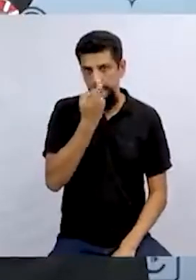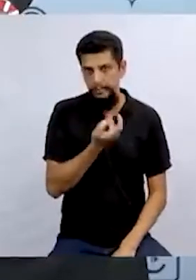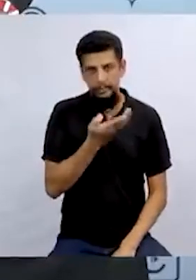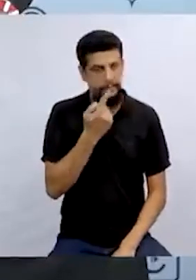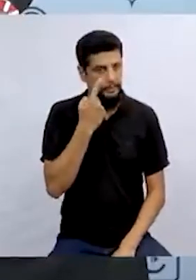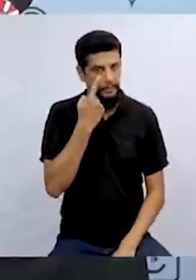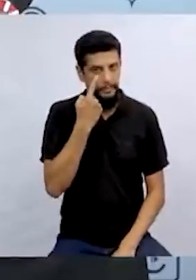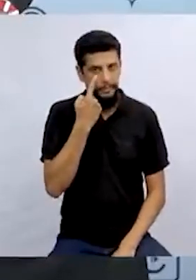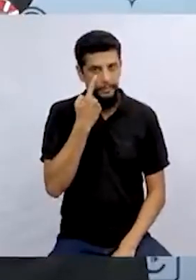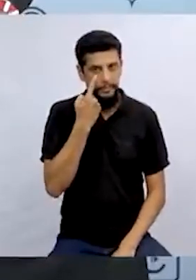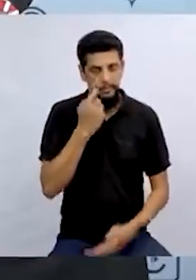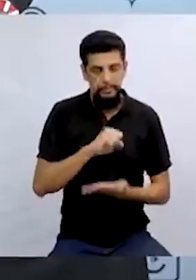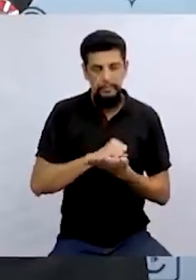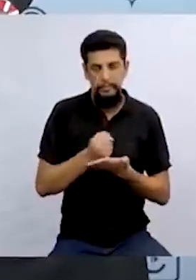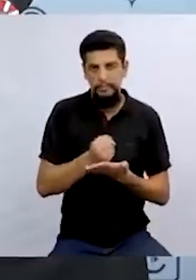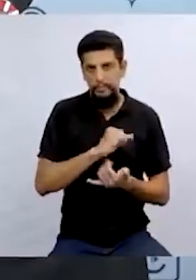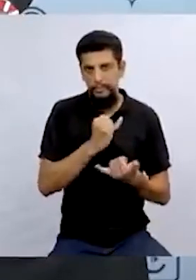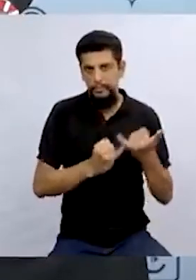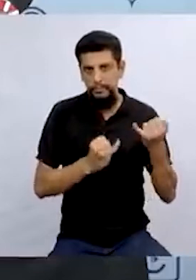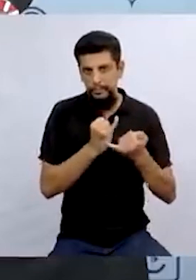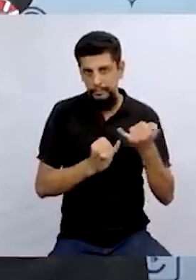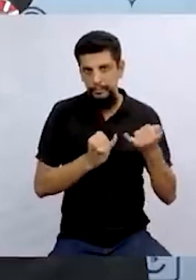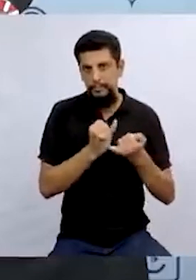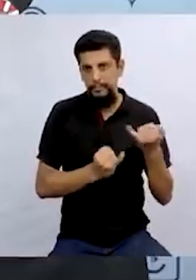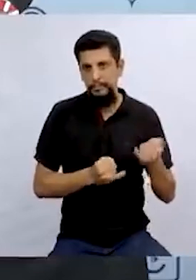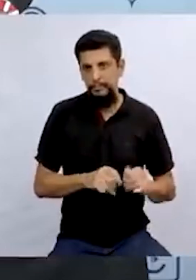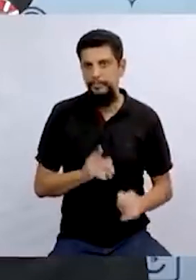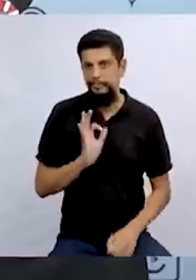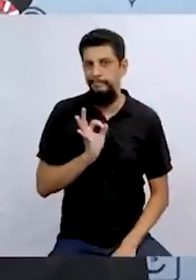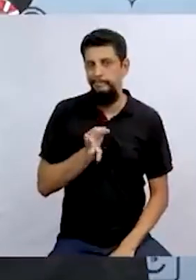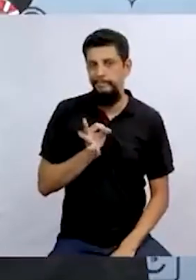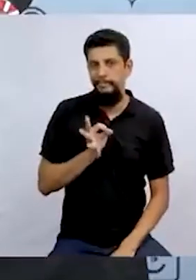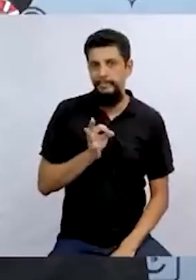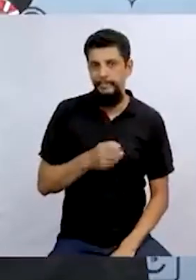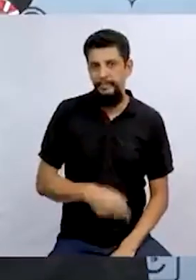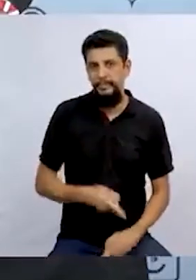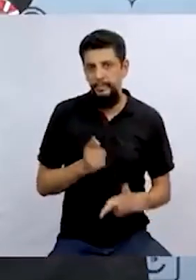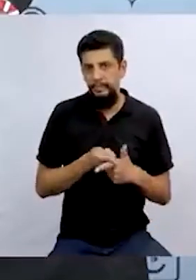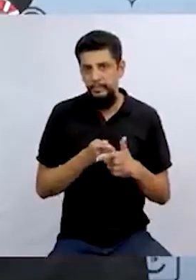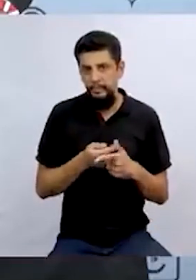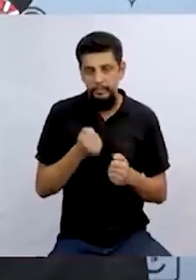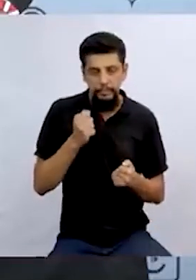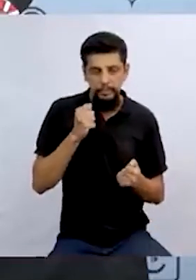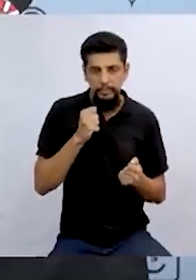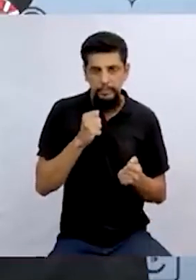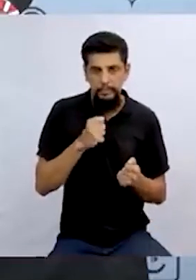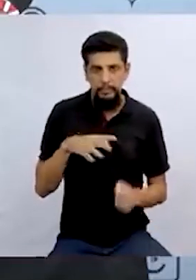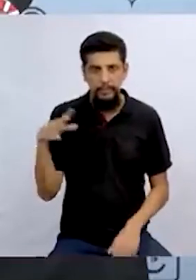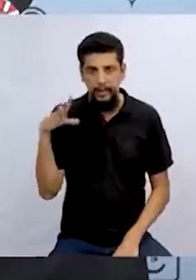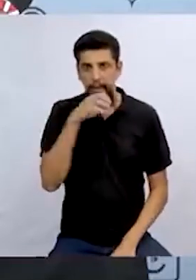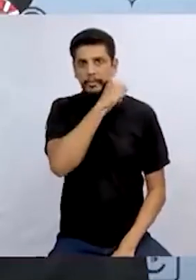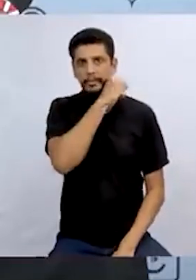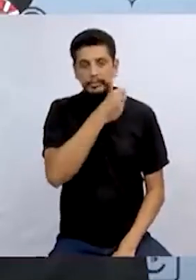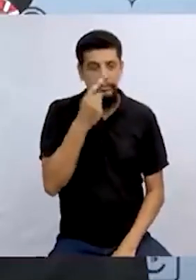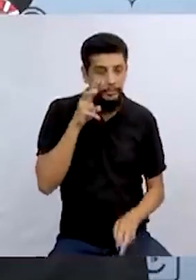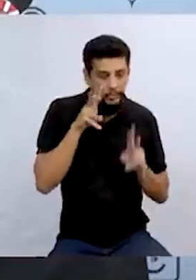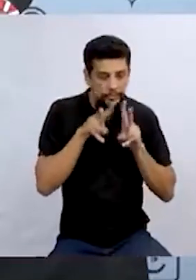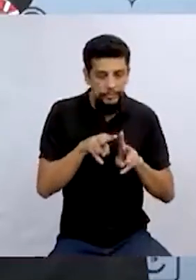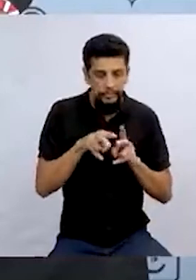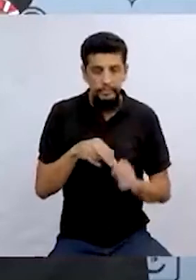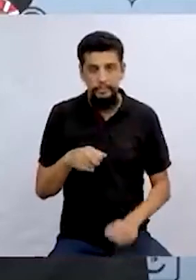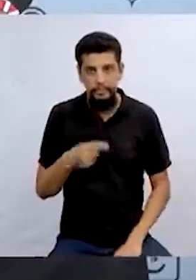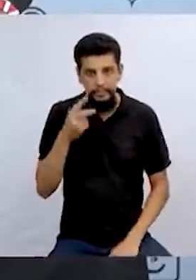Se você já ouviu falar num jogo parecido que se chama Olhos de Lince, é isso mesmo. Porque você tem que ser muito rápido.